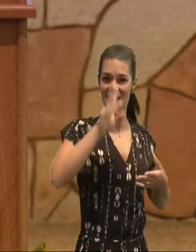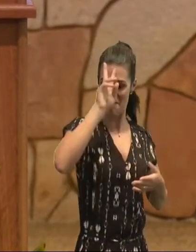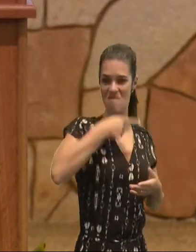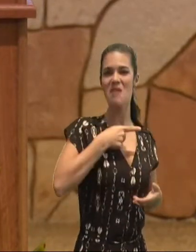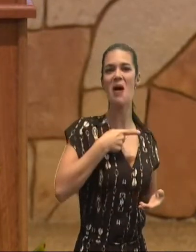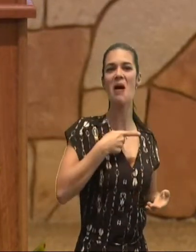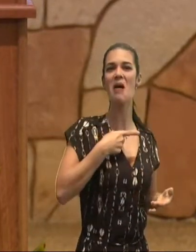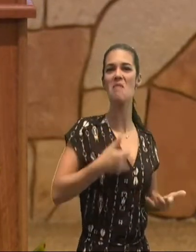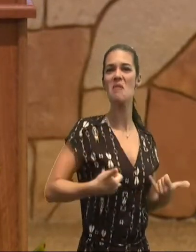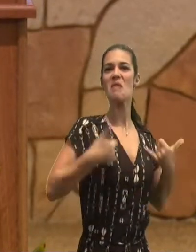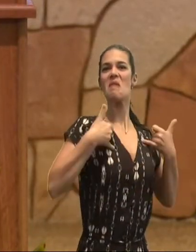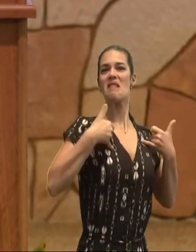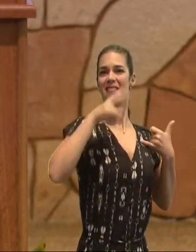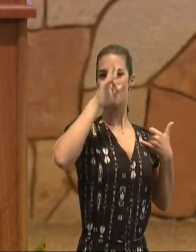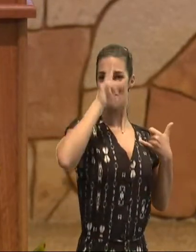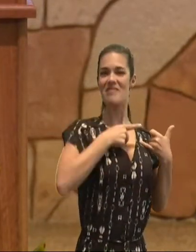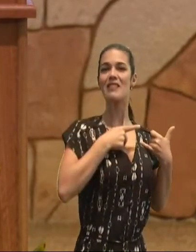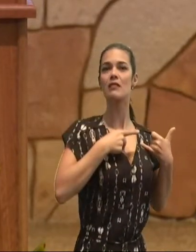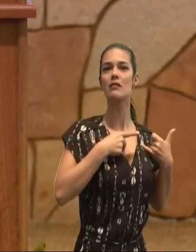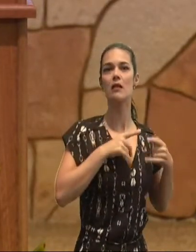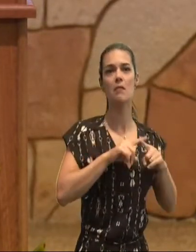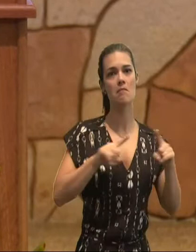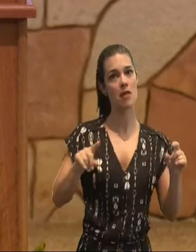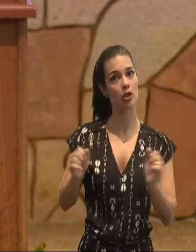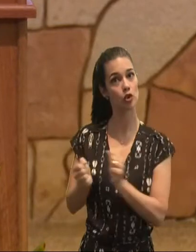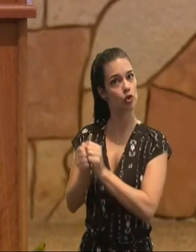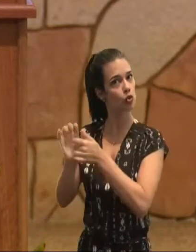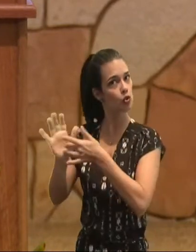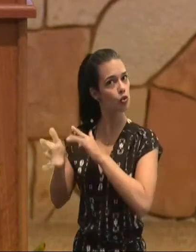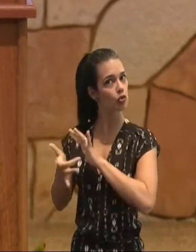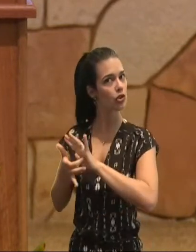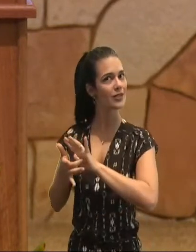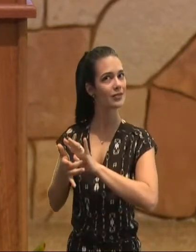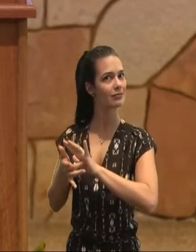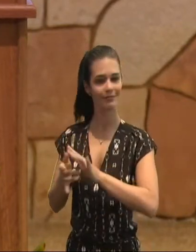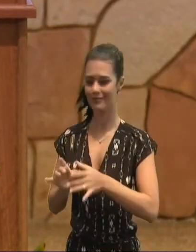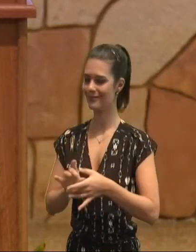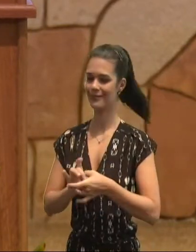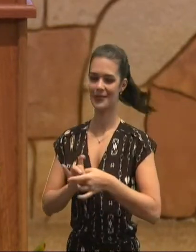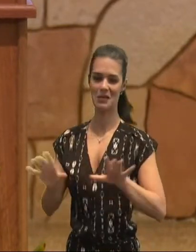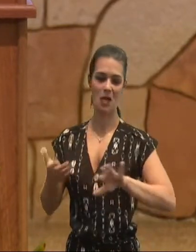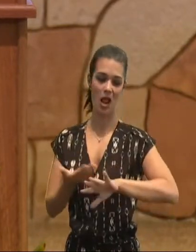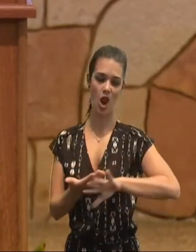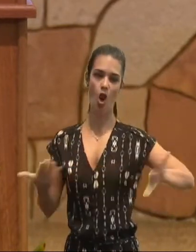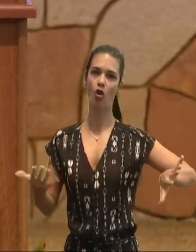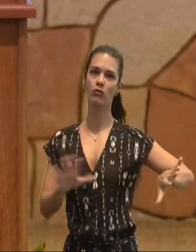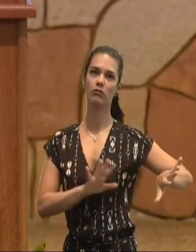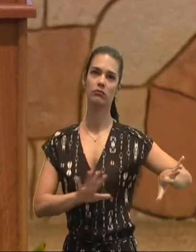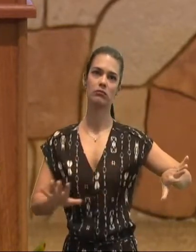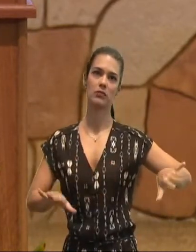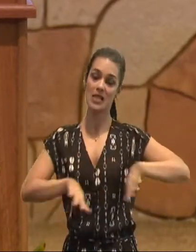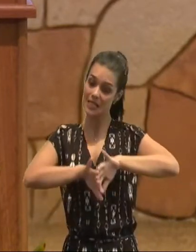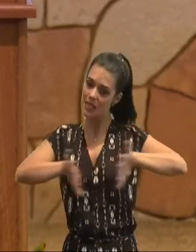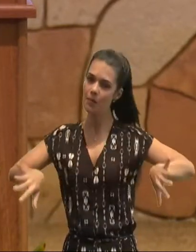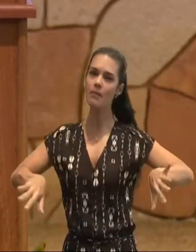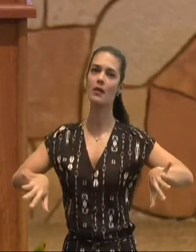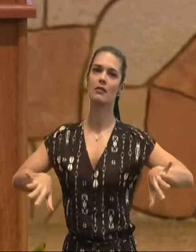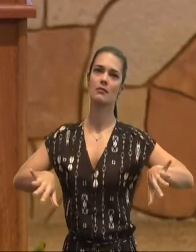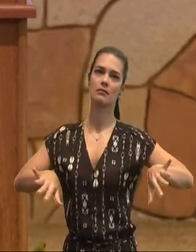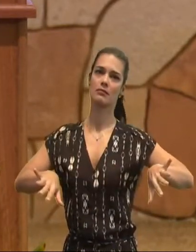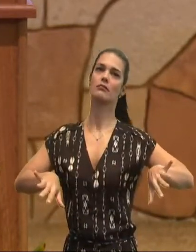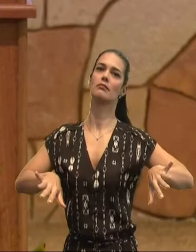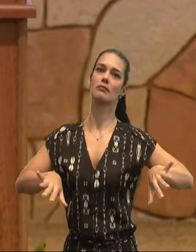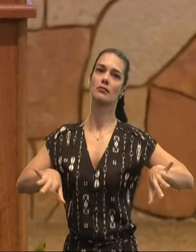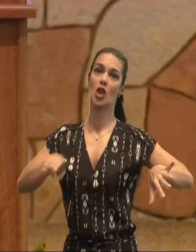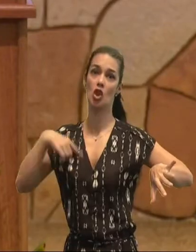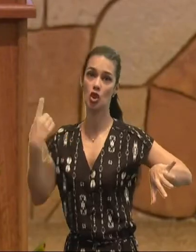mas, em Cristo, os nossos irmãos, de Gálatas, foram libertos, em Cristo, nós, fomos, libertos, dessas